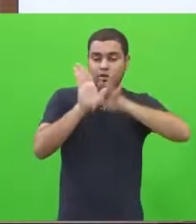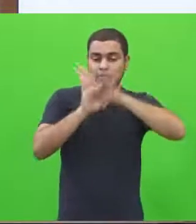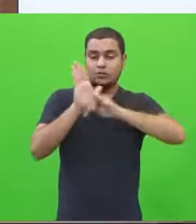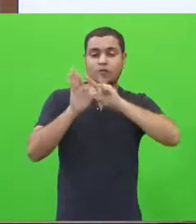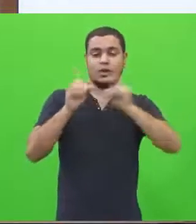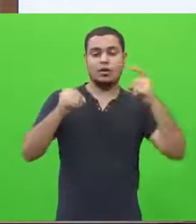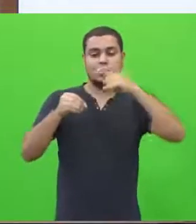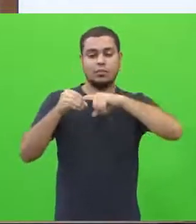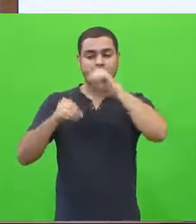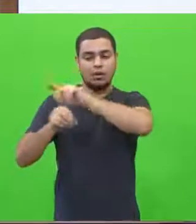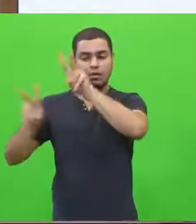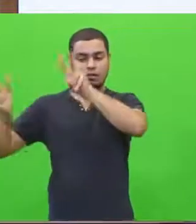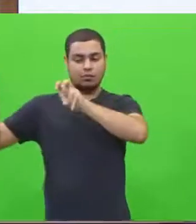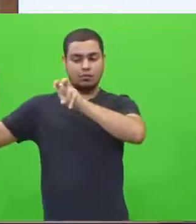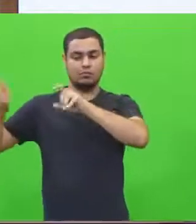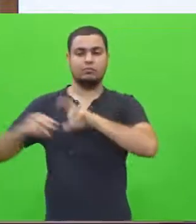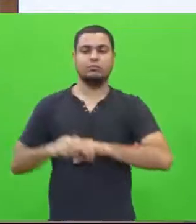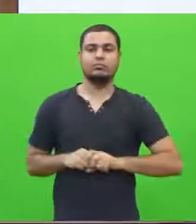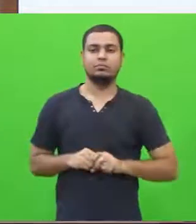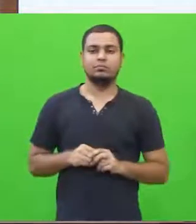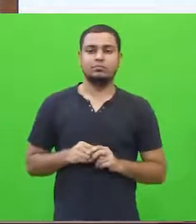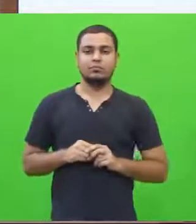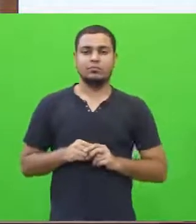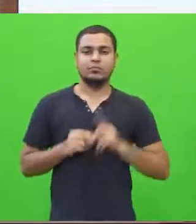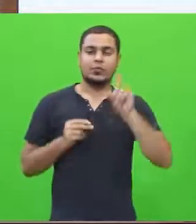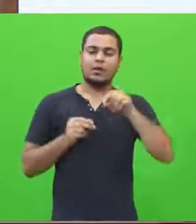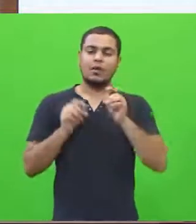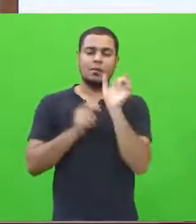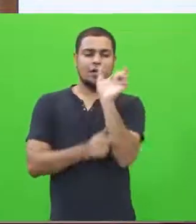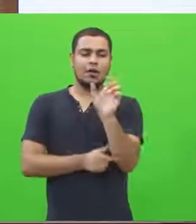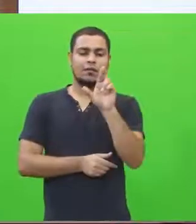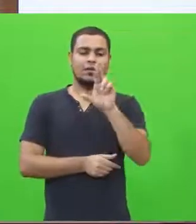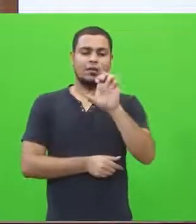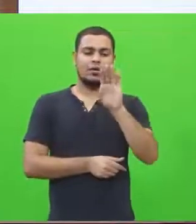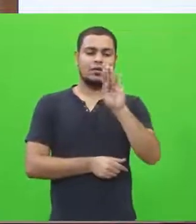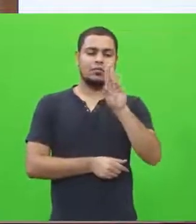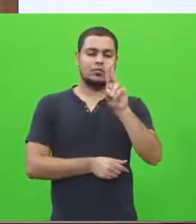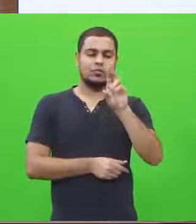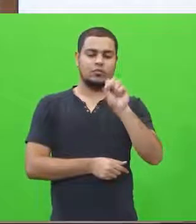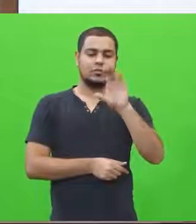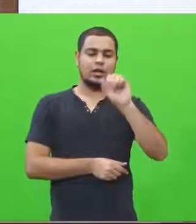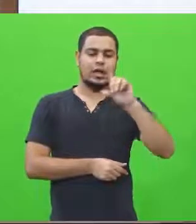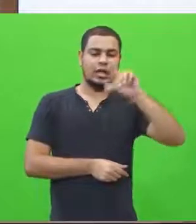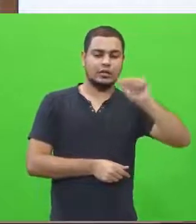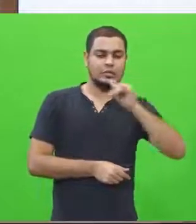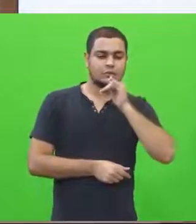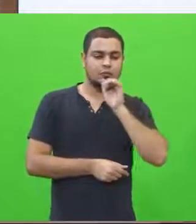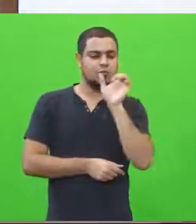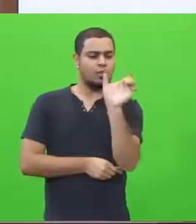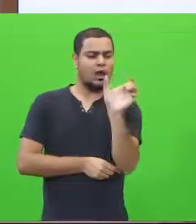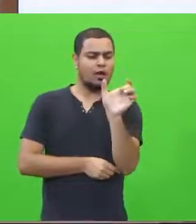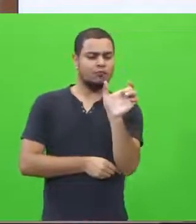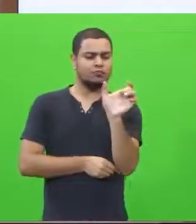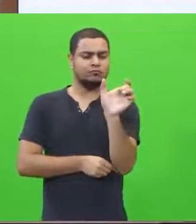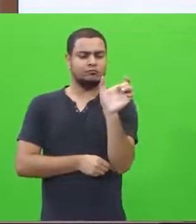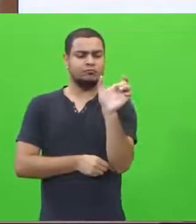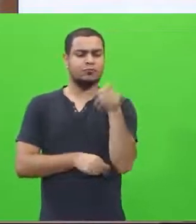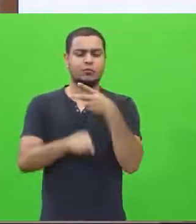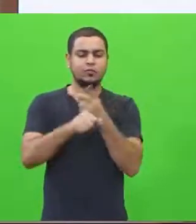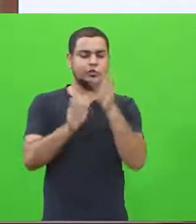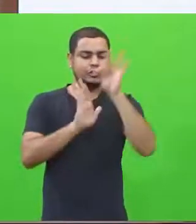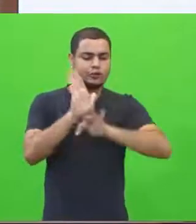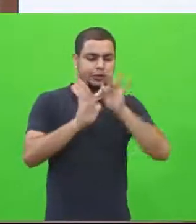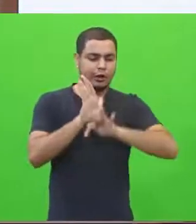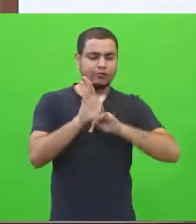com certeza, não é colocar a palavra rebuscada assim aleatoriamente, sem nexo, você vai ter que retomar essa